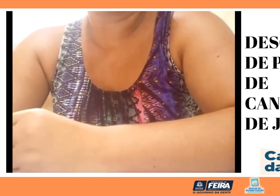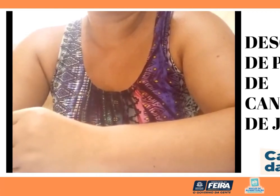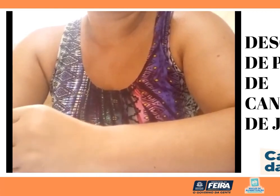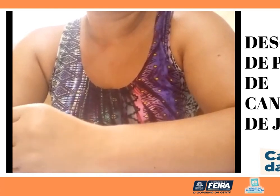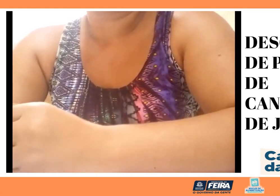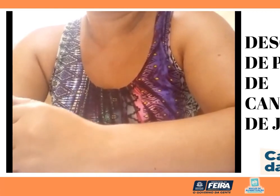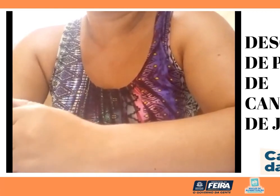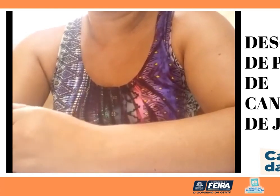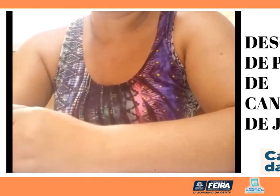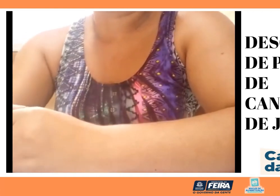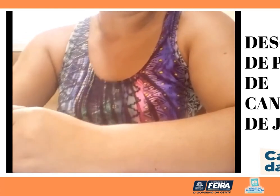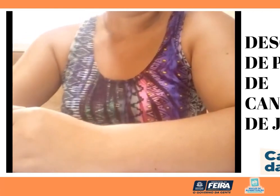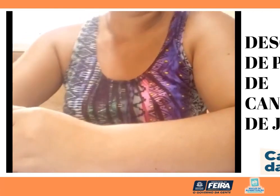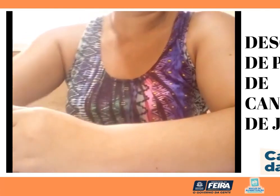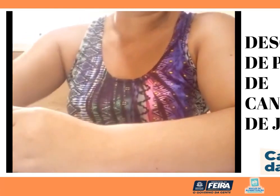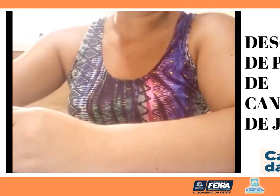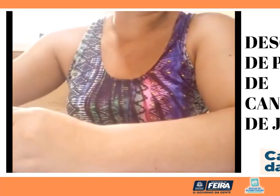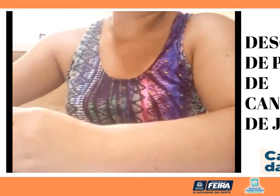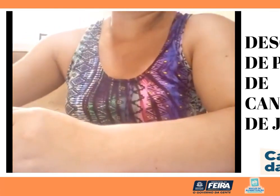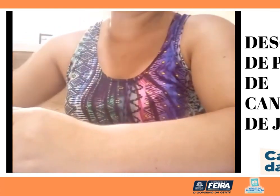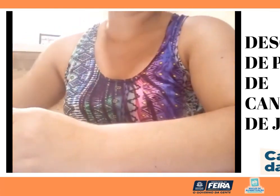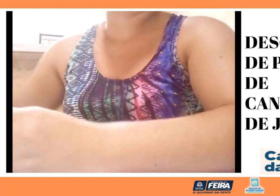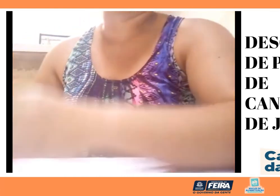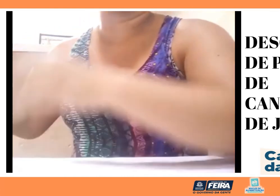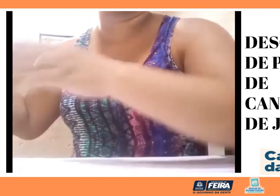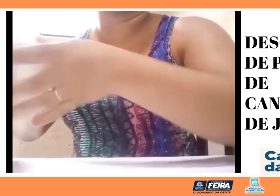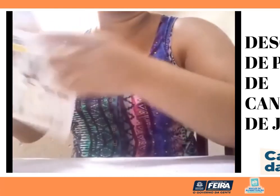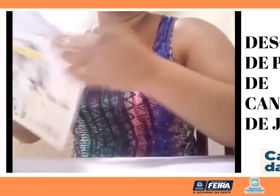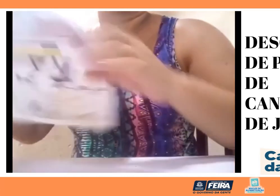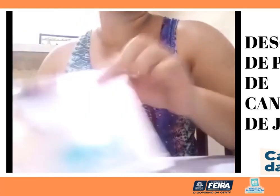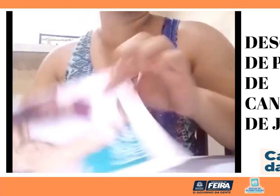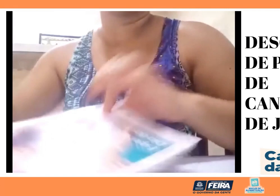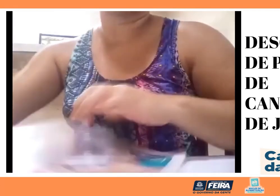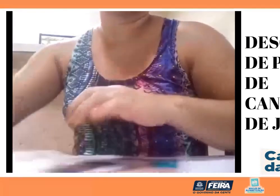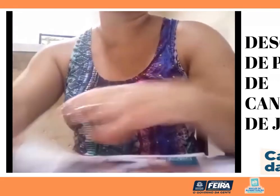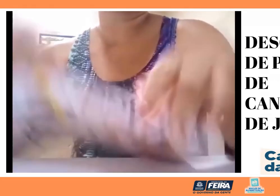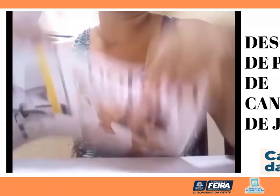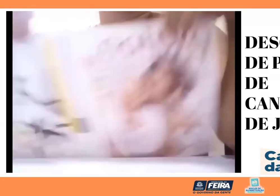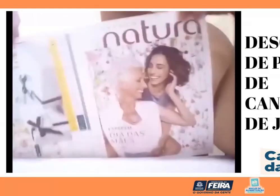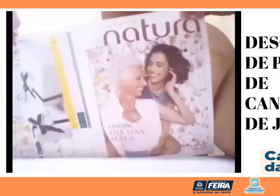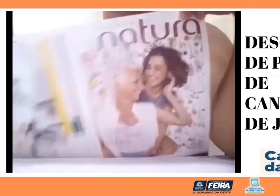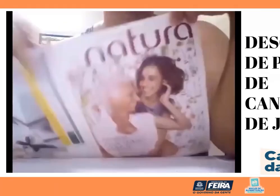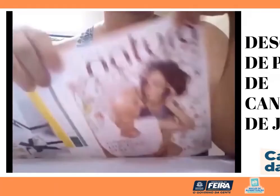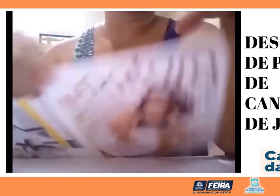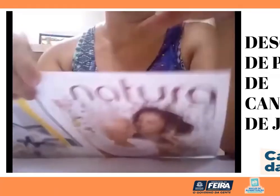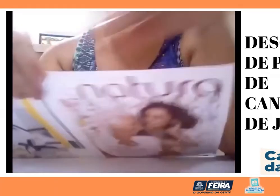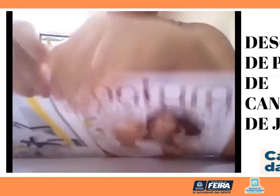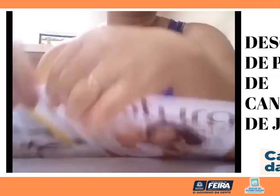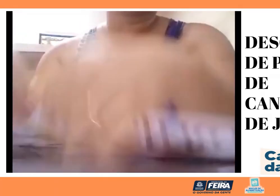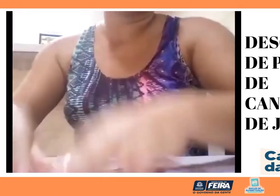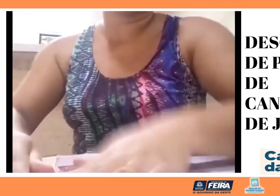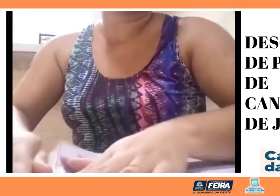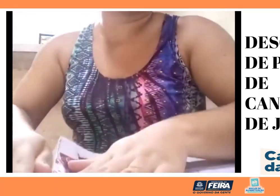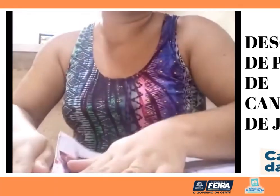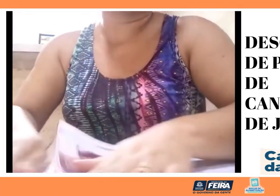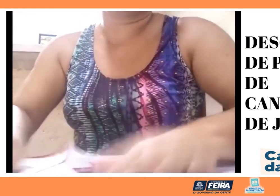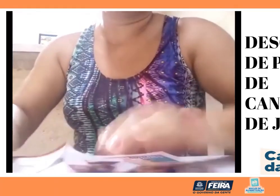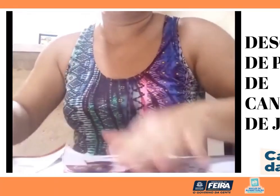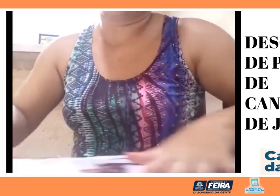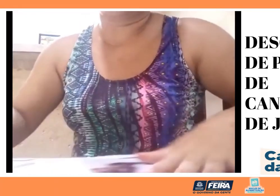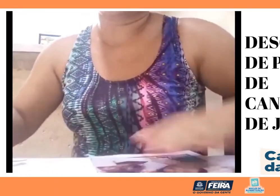reciclado, que é revista ou jornal, que vocês têm aí na casa de vocês.